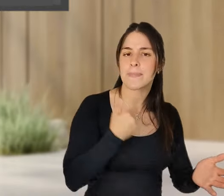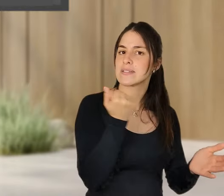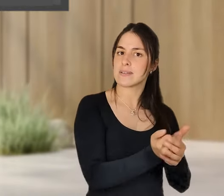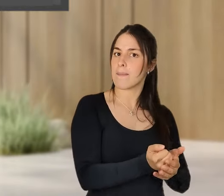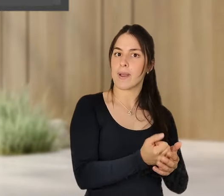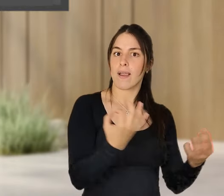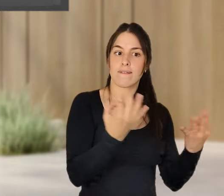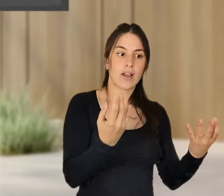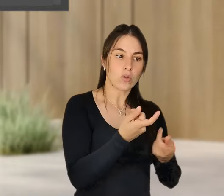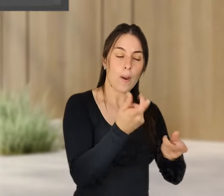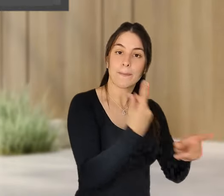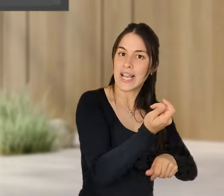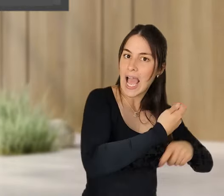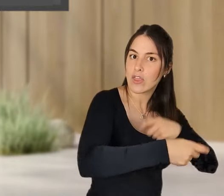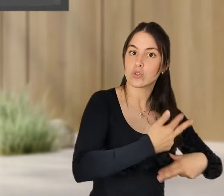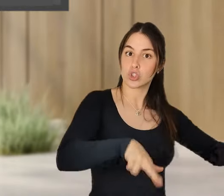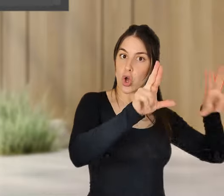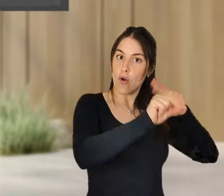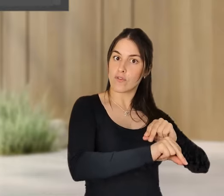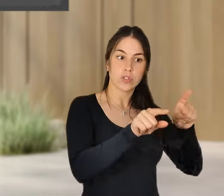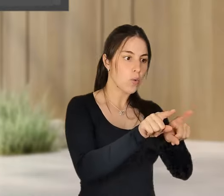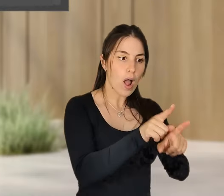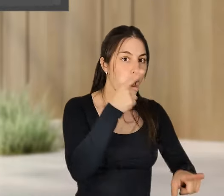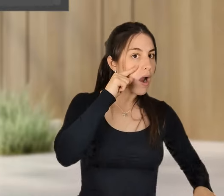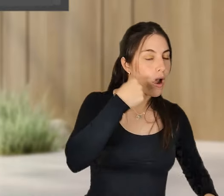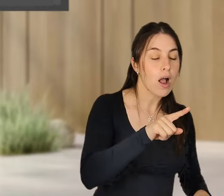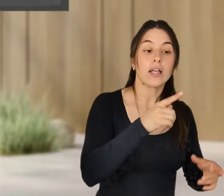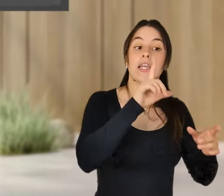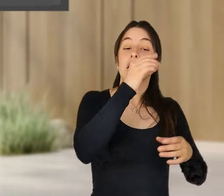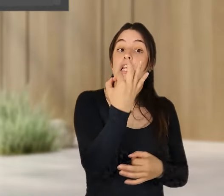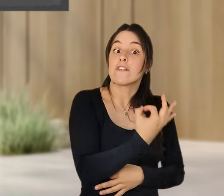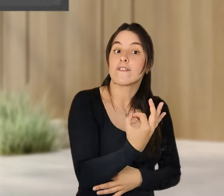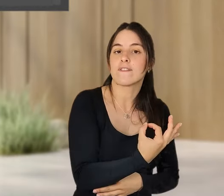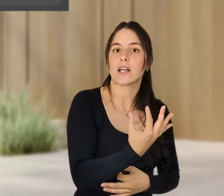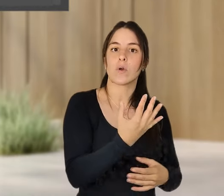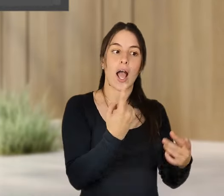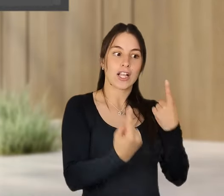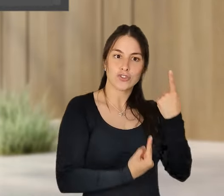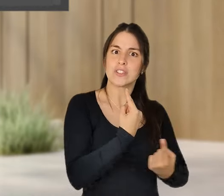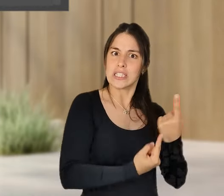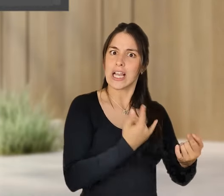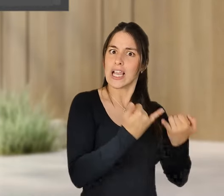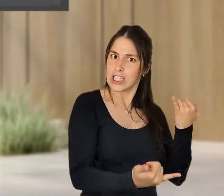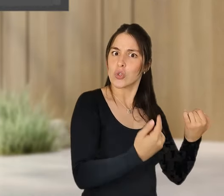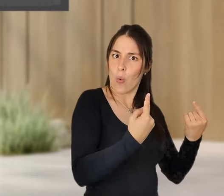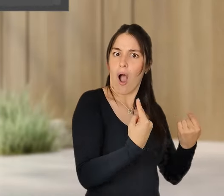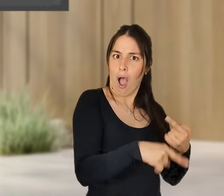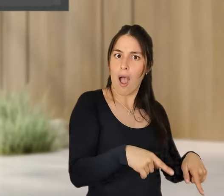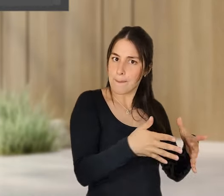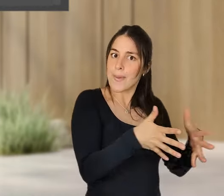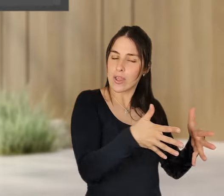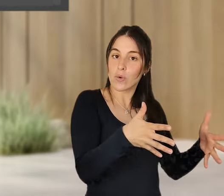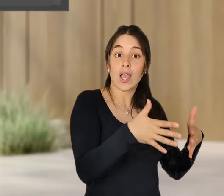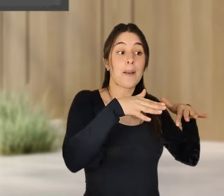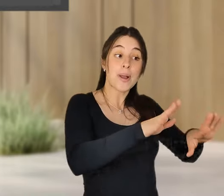com um custo financeiro e com risco financeiro, porque é esse o papel das empresas, não Sou o doutor da economia.